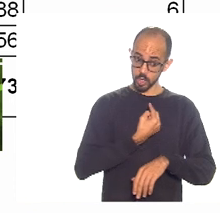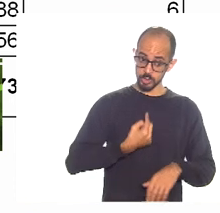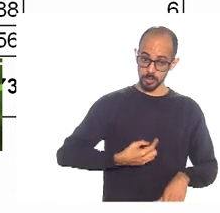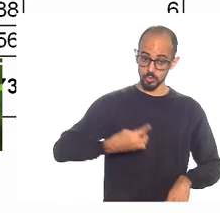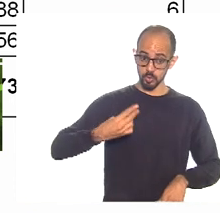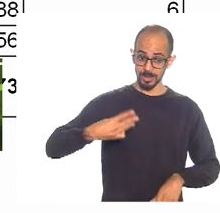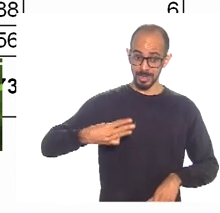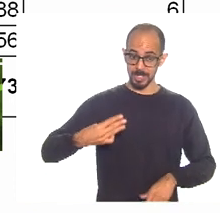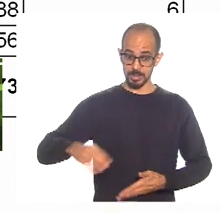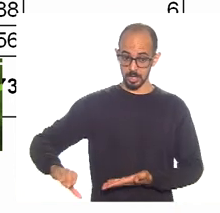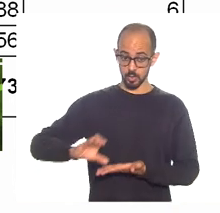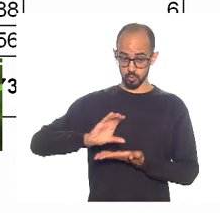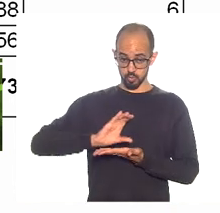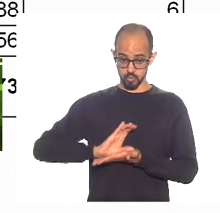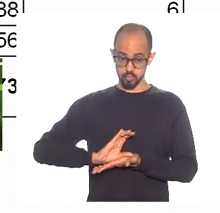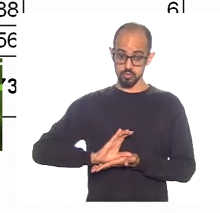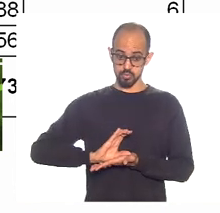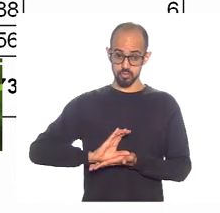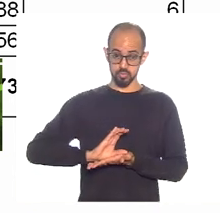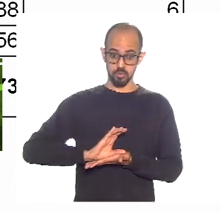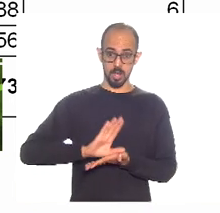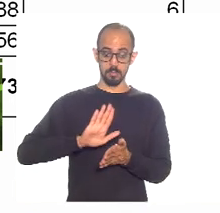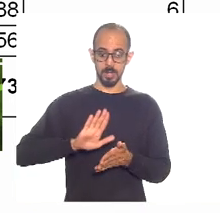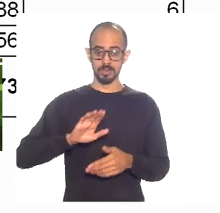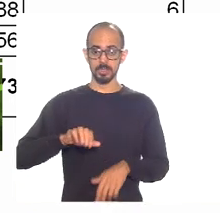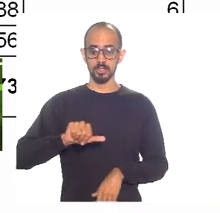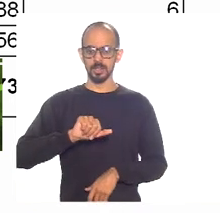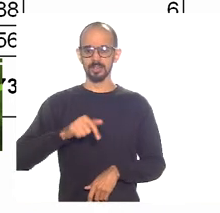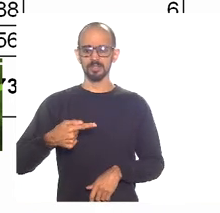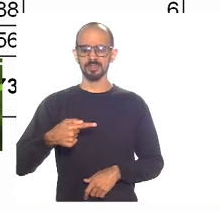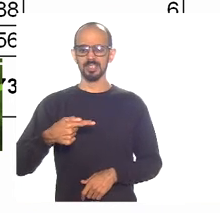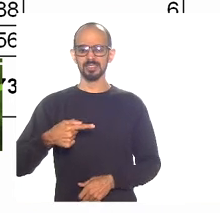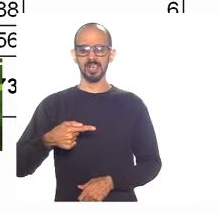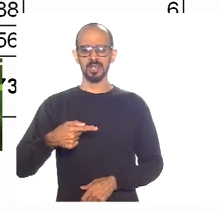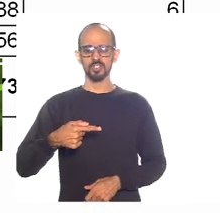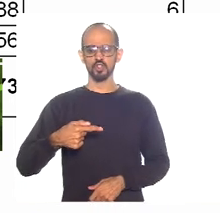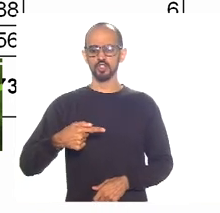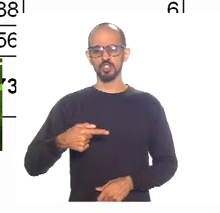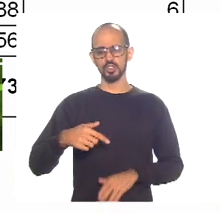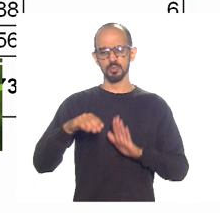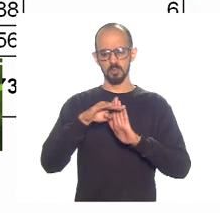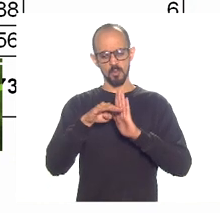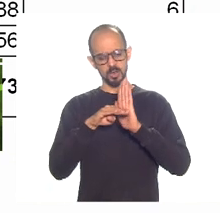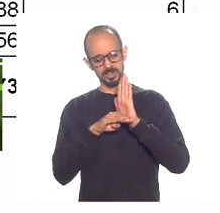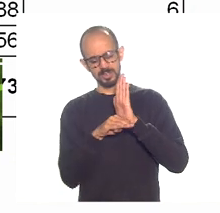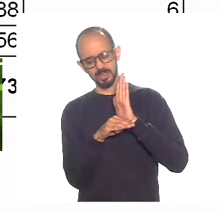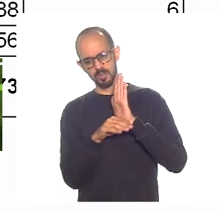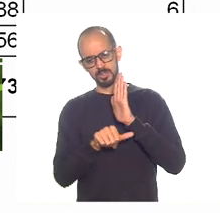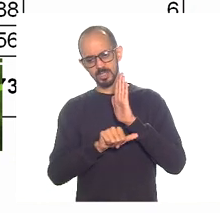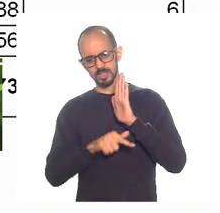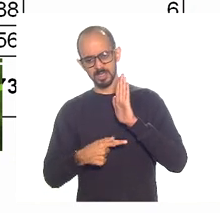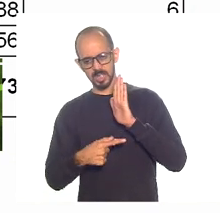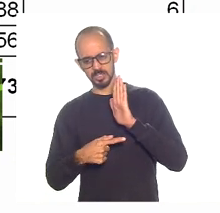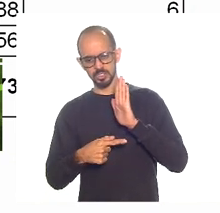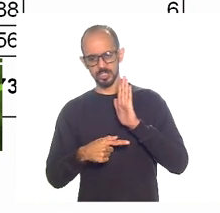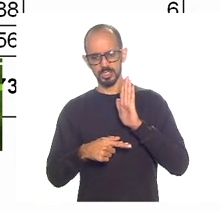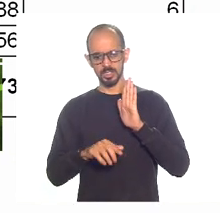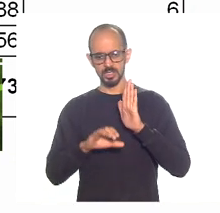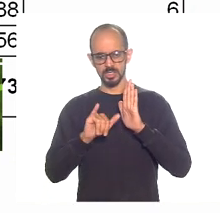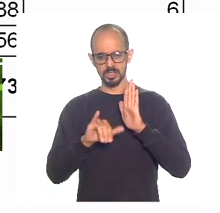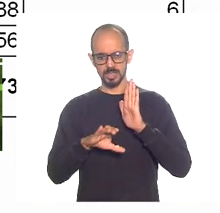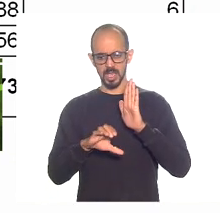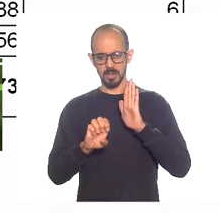em termos de RCR per capita, nós estamos na 17ª posição. Em termos de ICMS per capita, na 13ª,